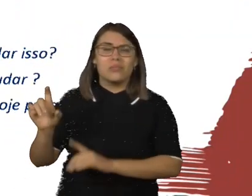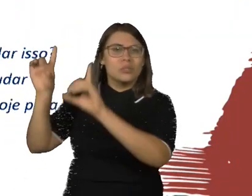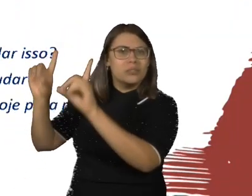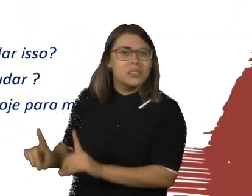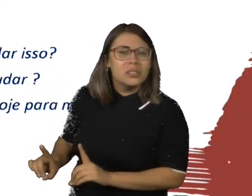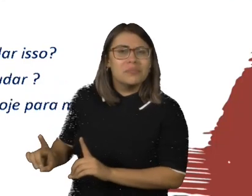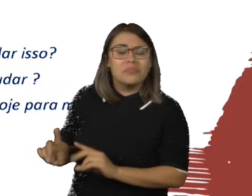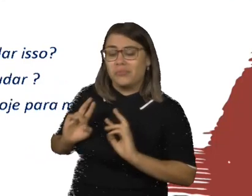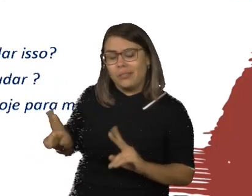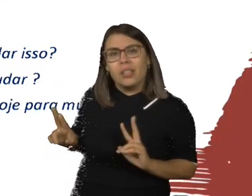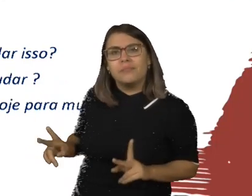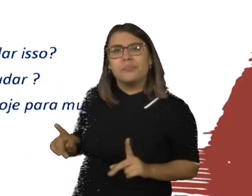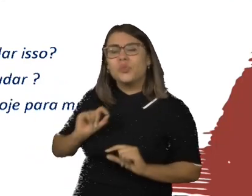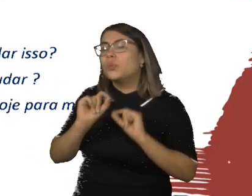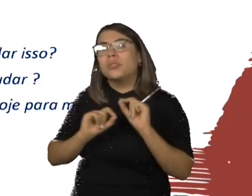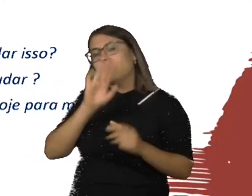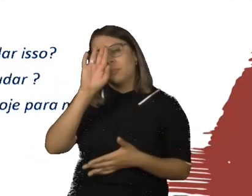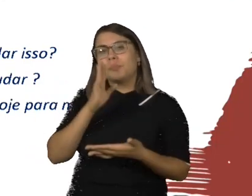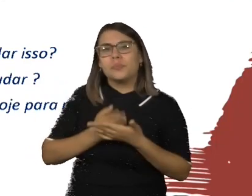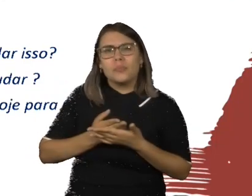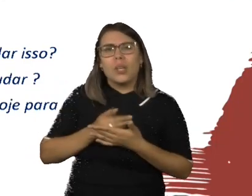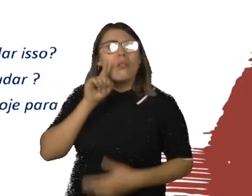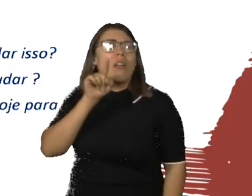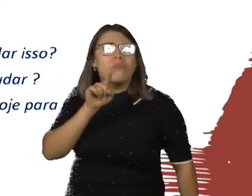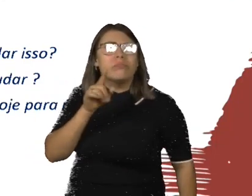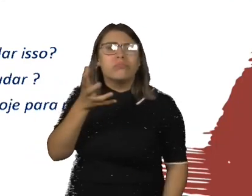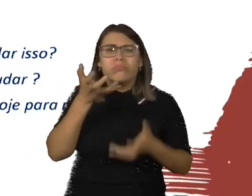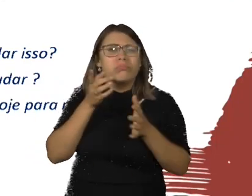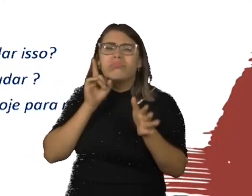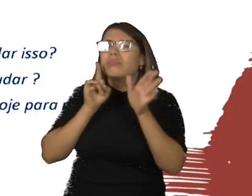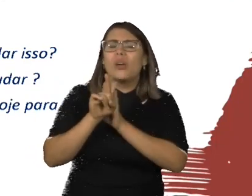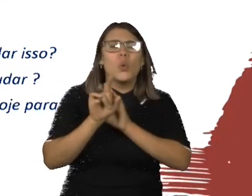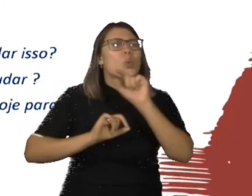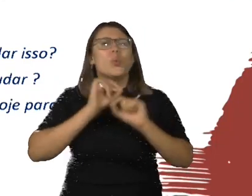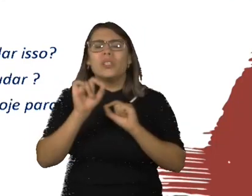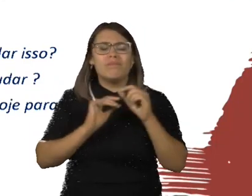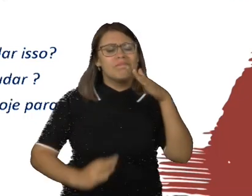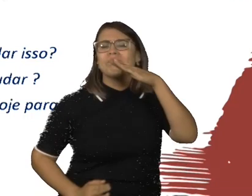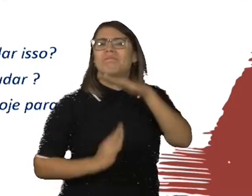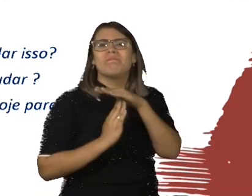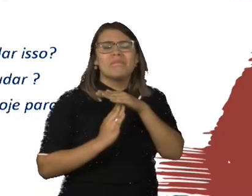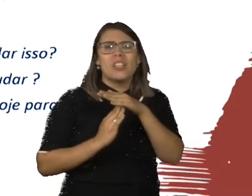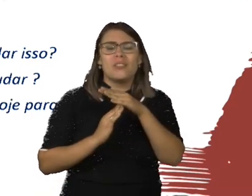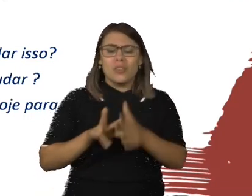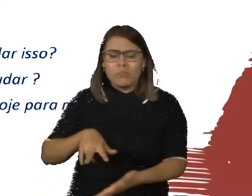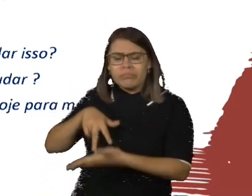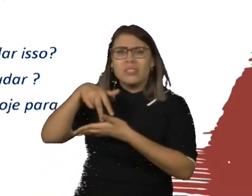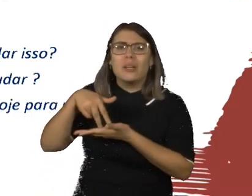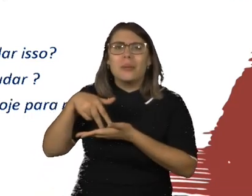contrário do que você disse, o que você pensou sobre essa crença. Eu quero te perguntar o que está impedindo de você de entrar em ação